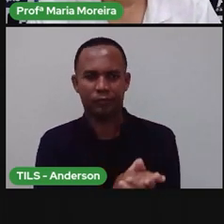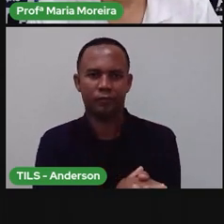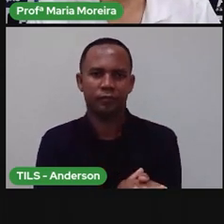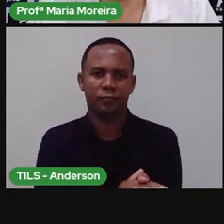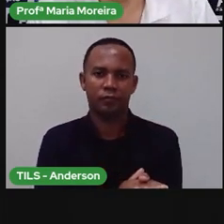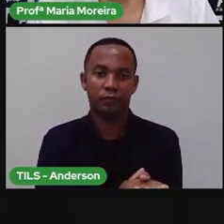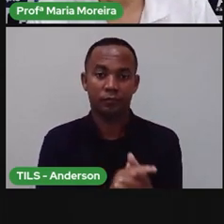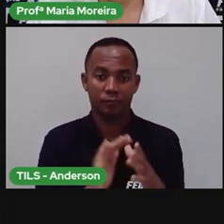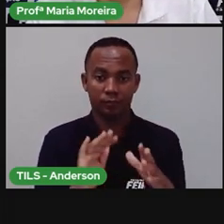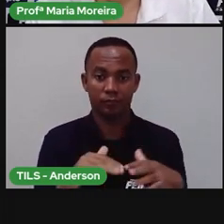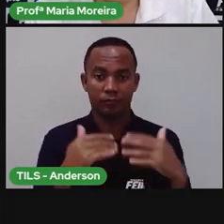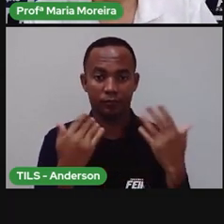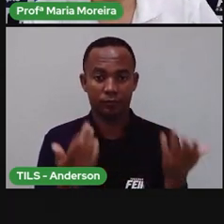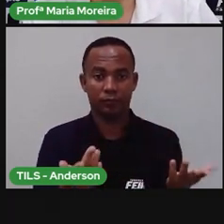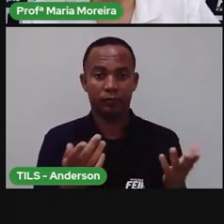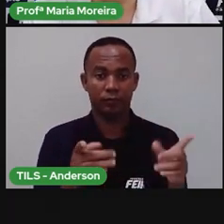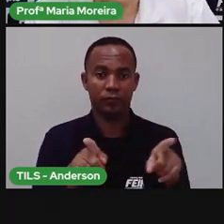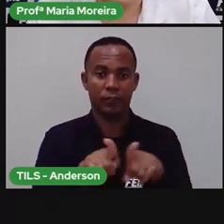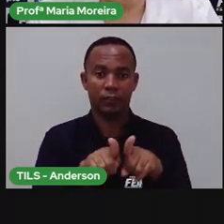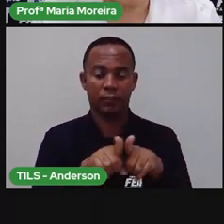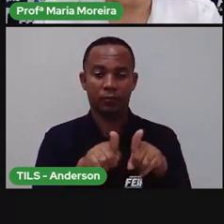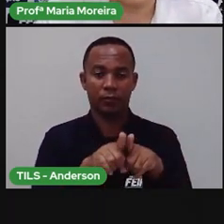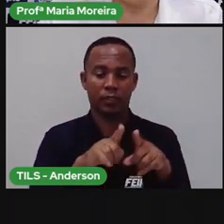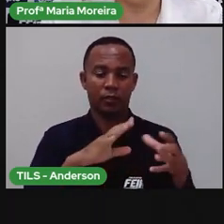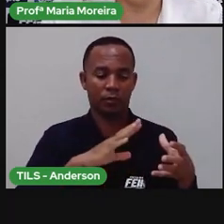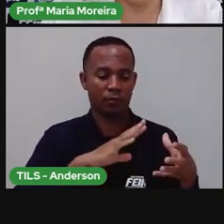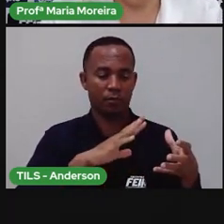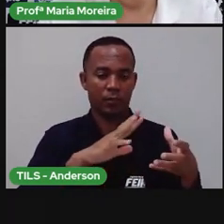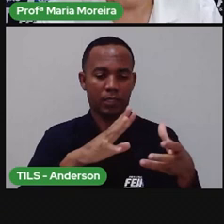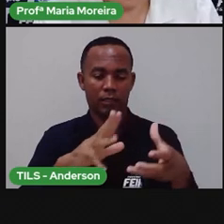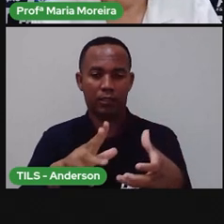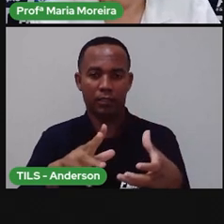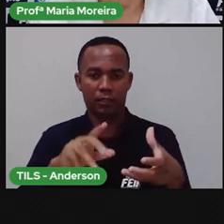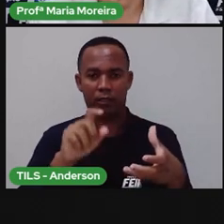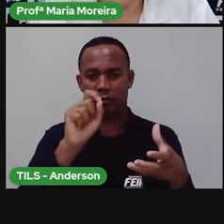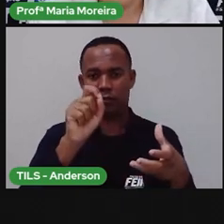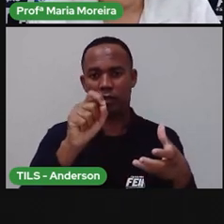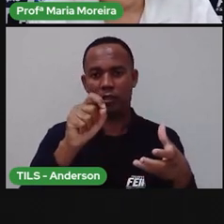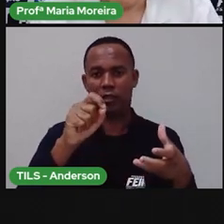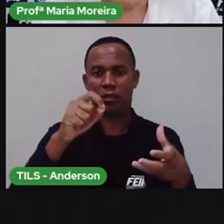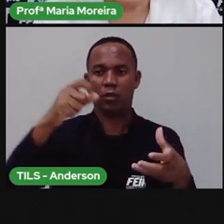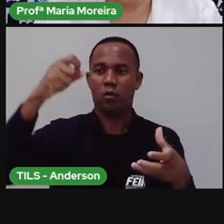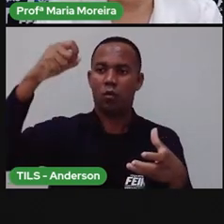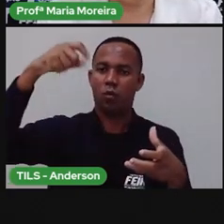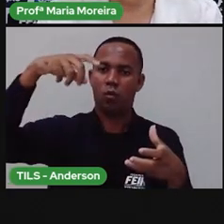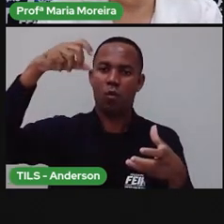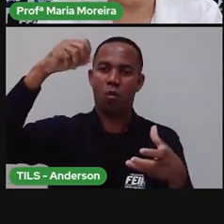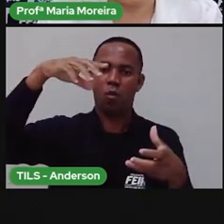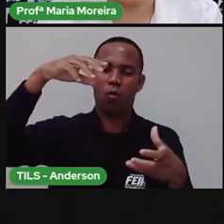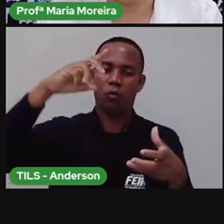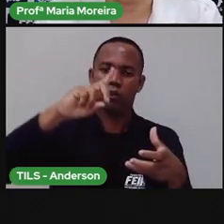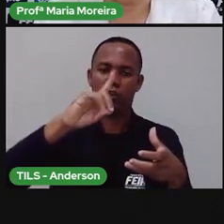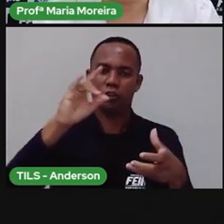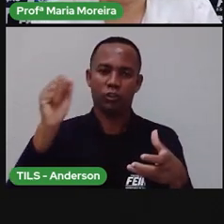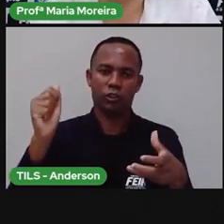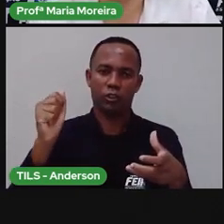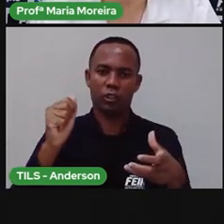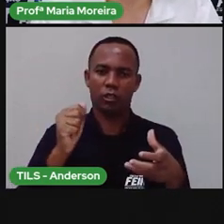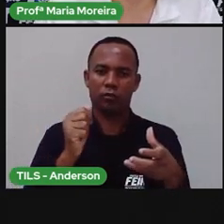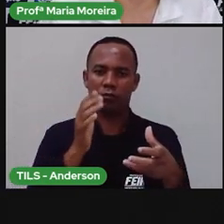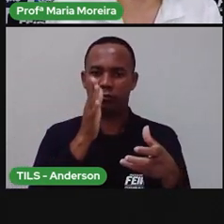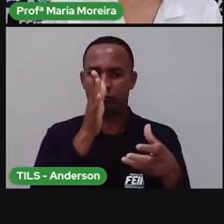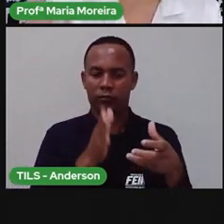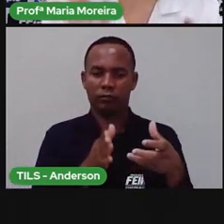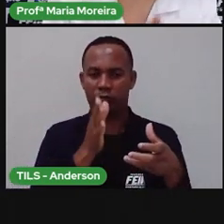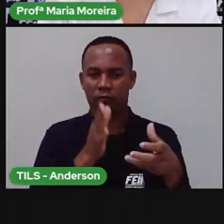Sendo assim, parte do planeta fica iluminada pelos raios solares, correspondendo ao dia. Enquanto a parte